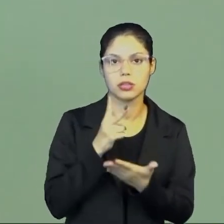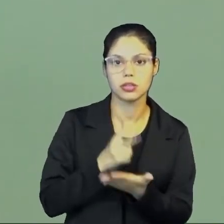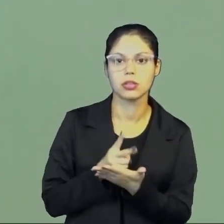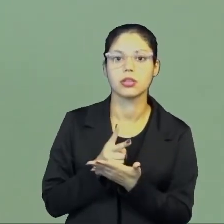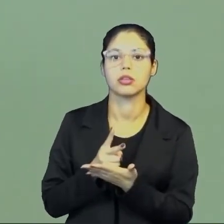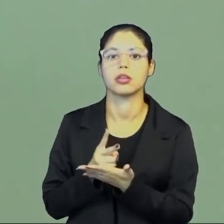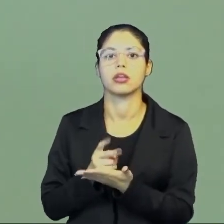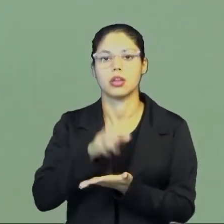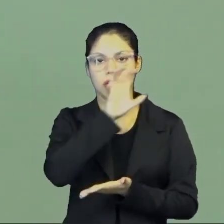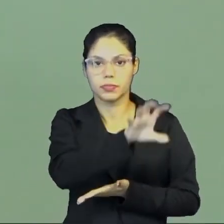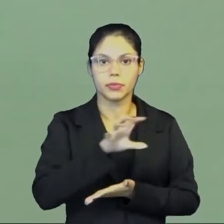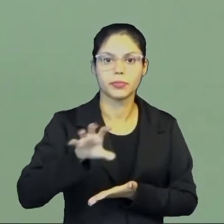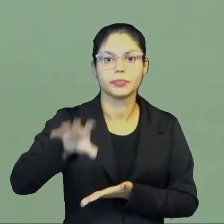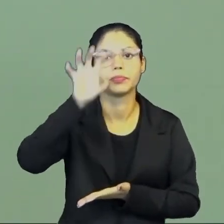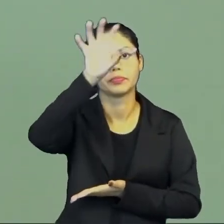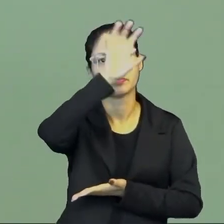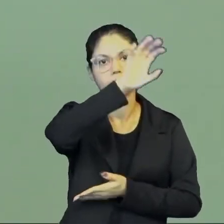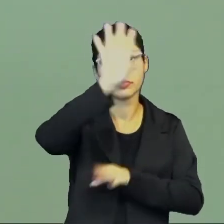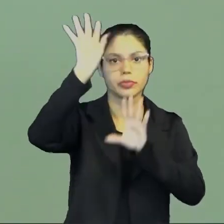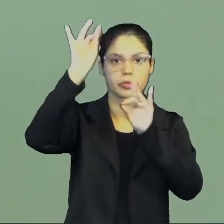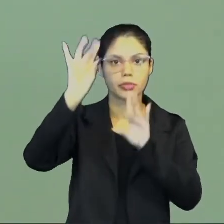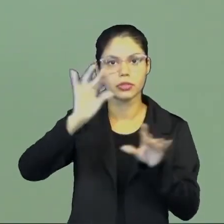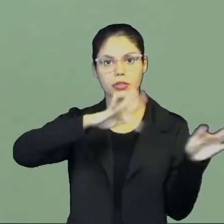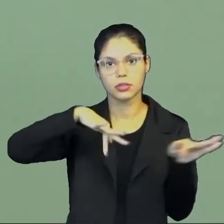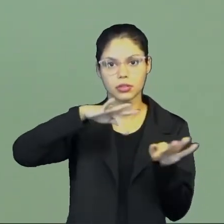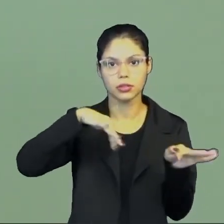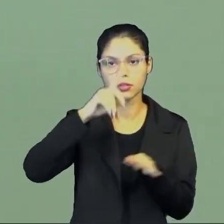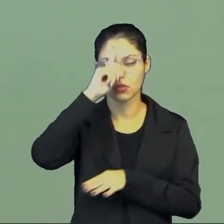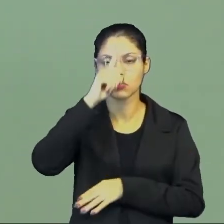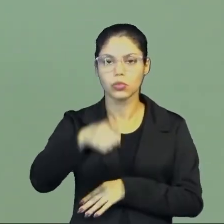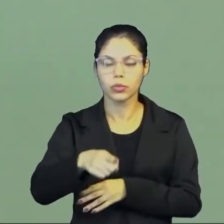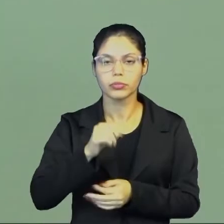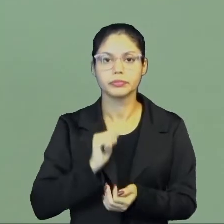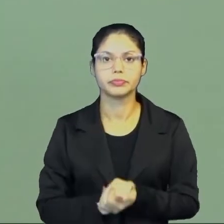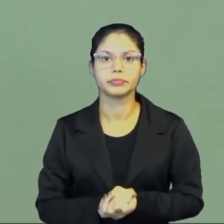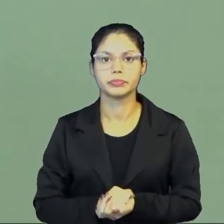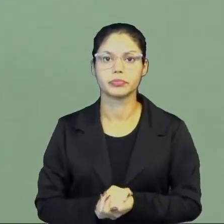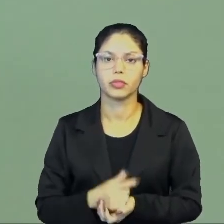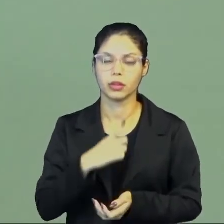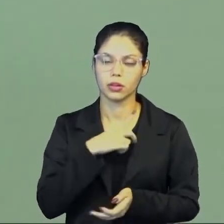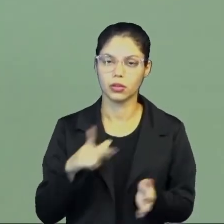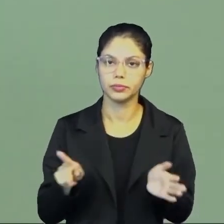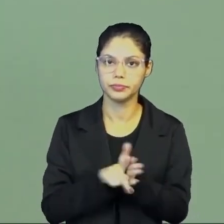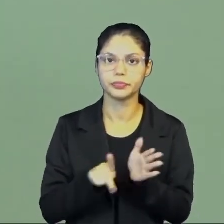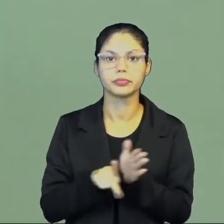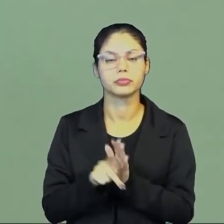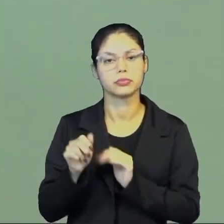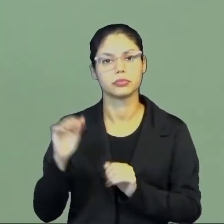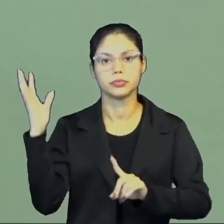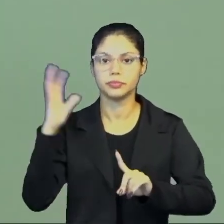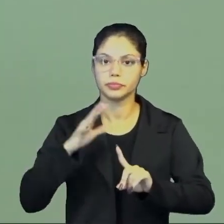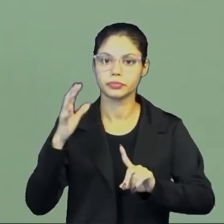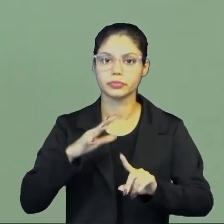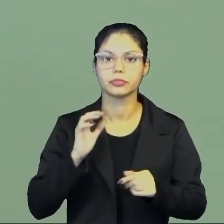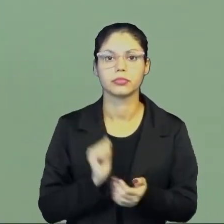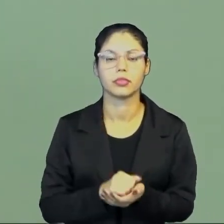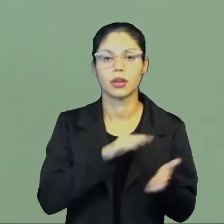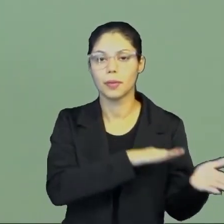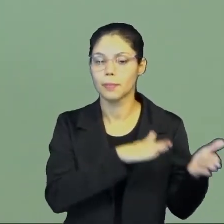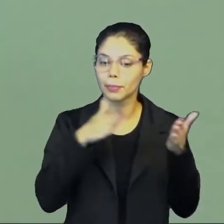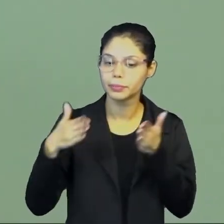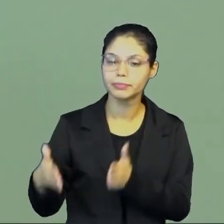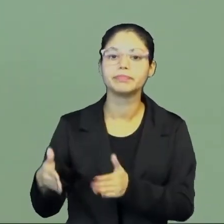era regionalizado. Cada feudo tinha o seu senhor feudal, cada feudo tinha a sua própria área de influência. E ela